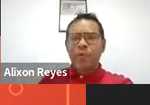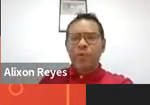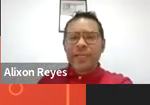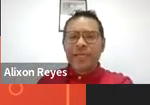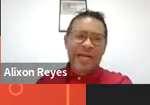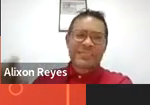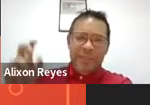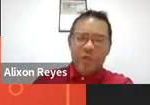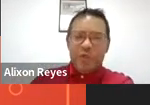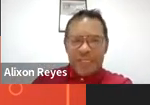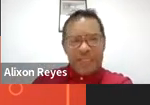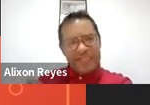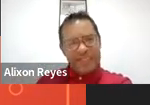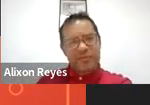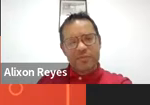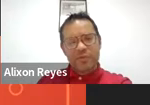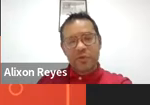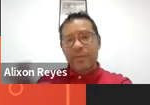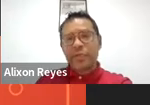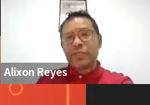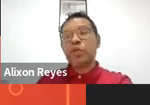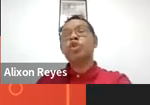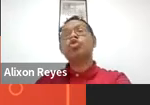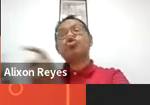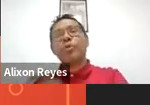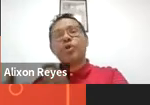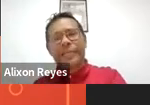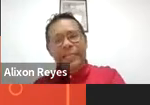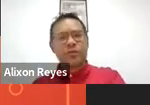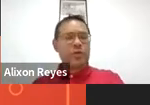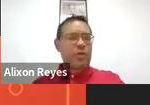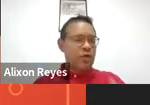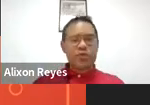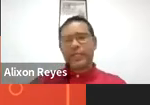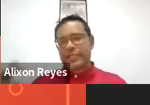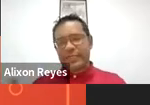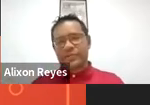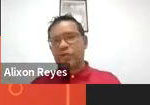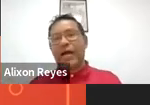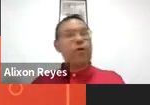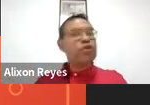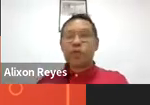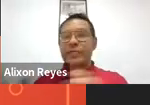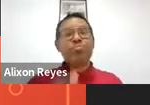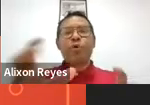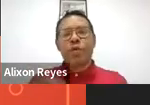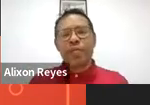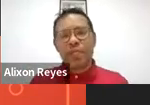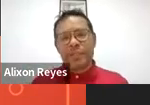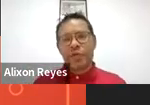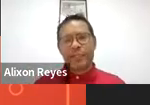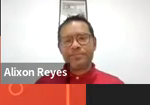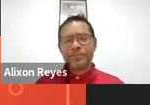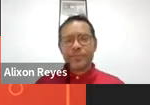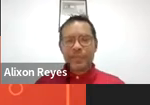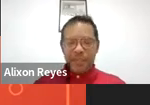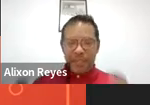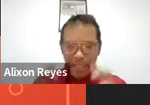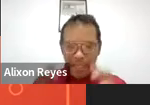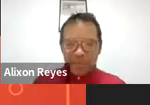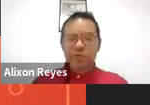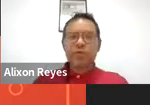política pública hacia ocio e a recreação. Como nós disse, subordinando ocio e a recreação a outros campos e dimensões.